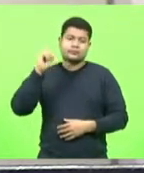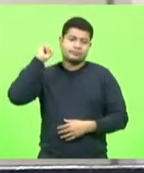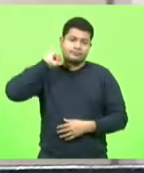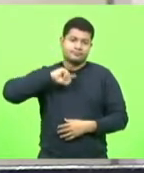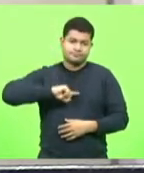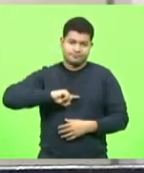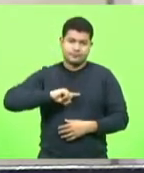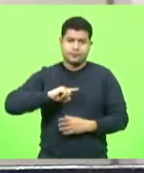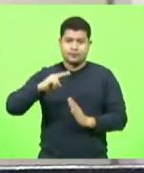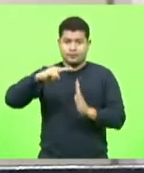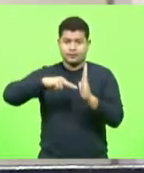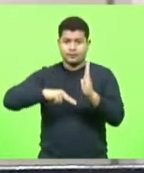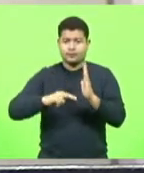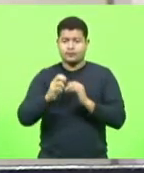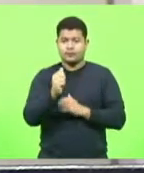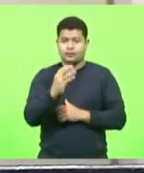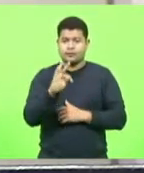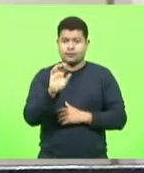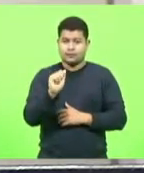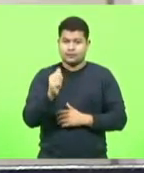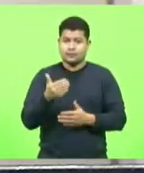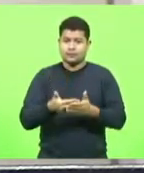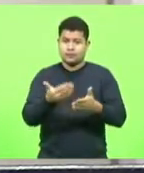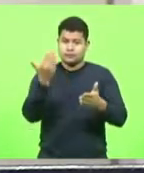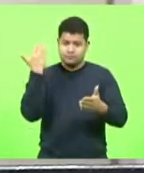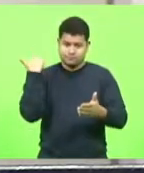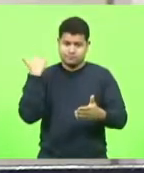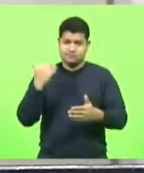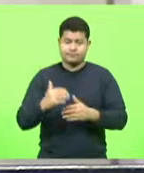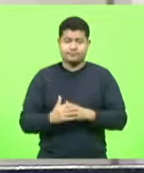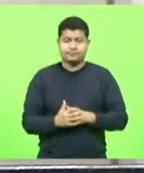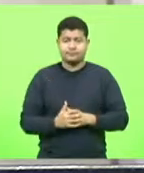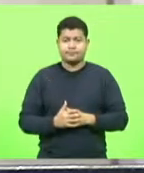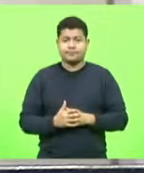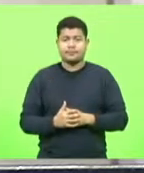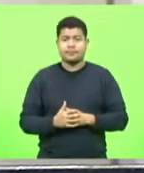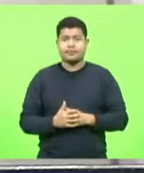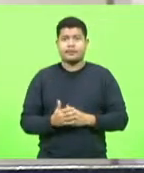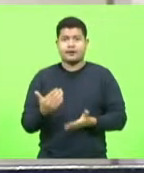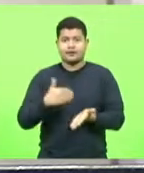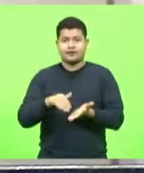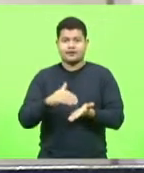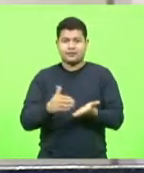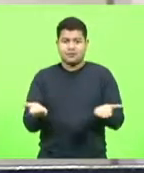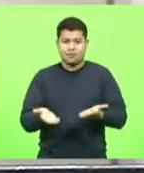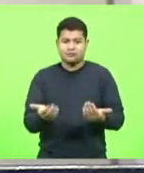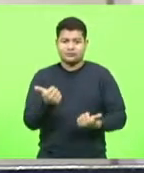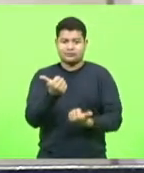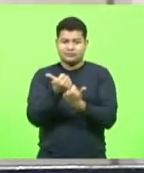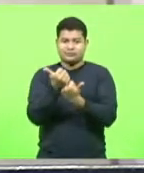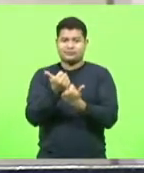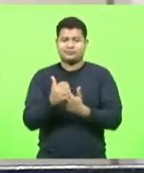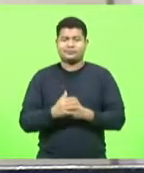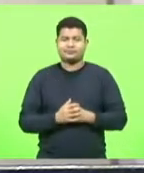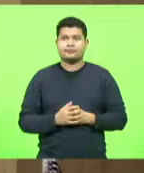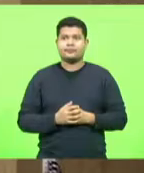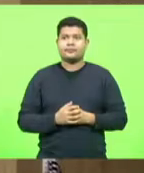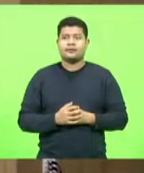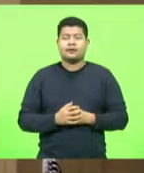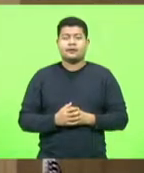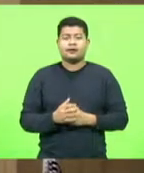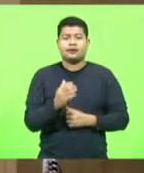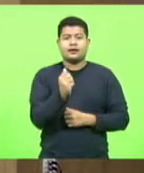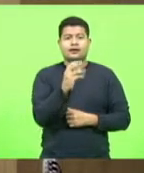para que proceda a leitura da ata da sessão anterior. Secretária, a DOC. Ata da